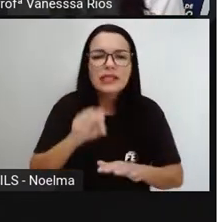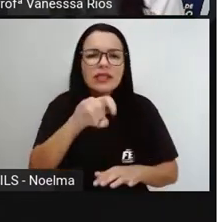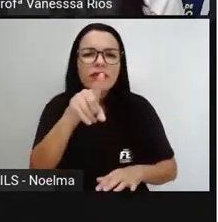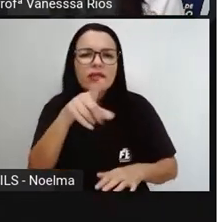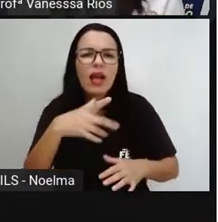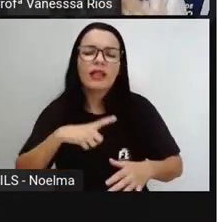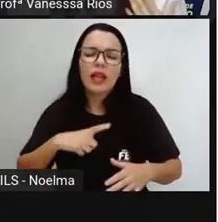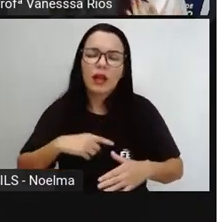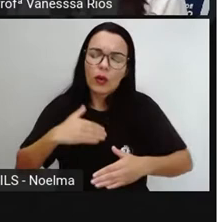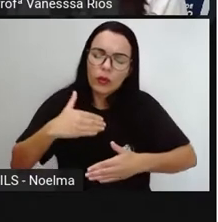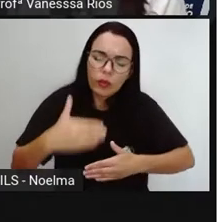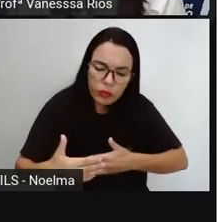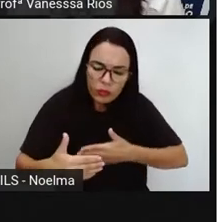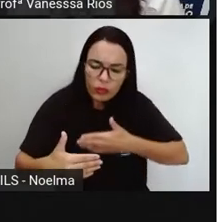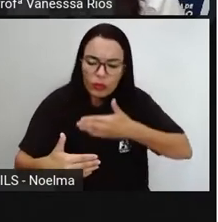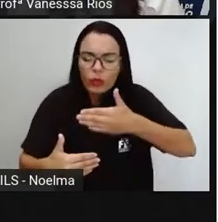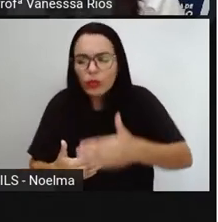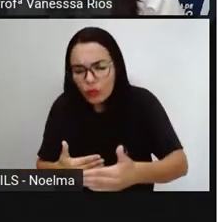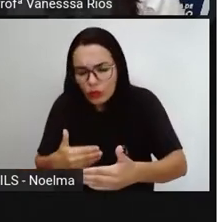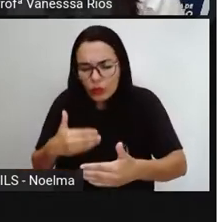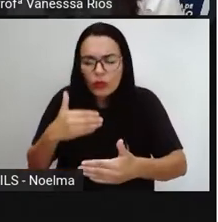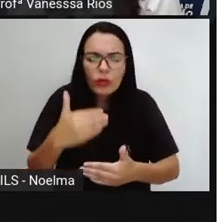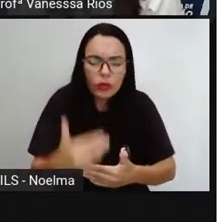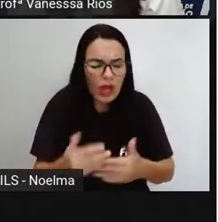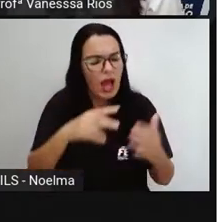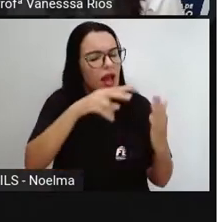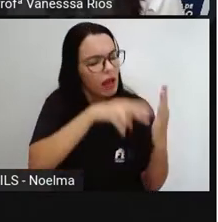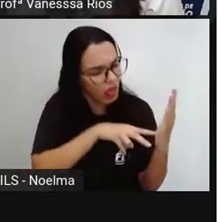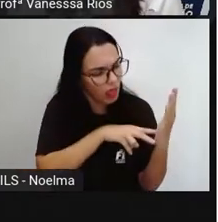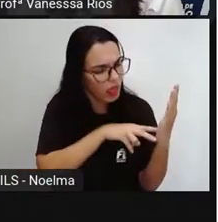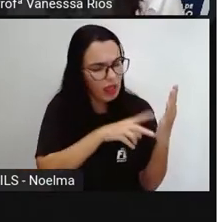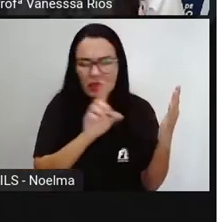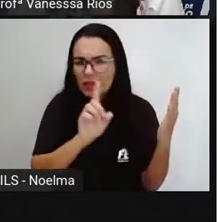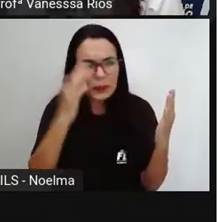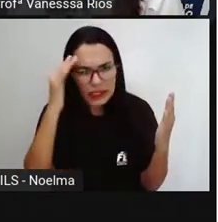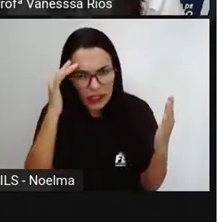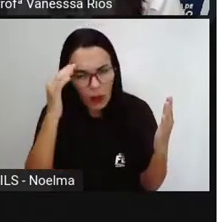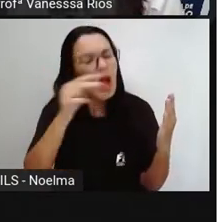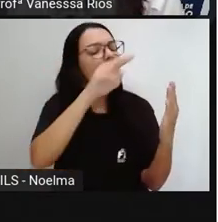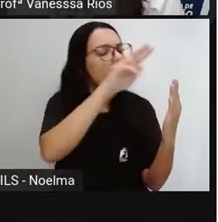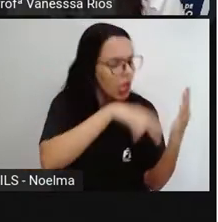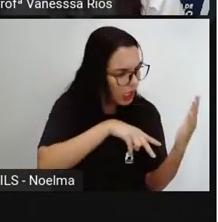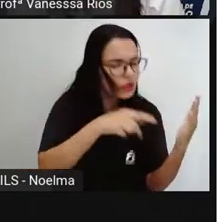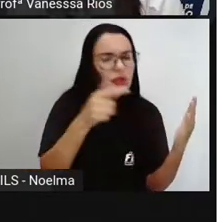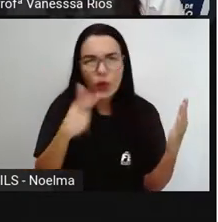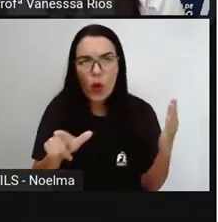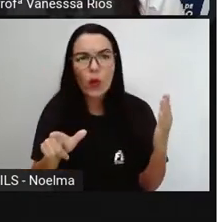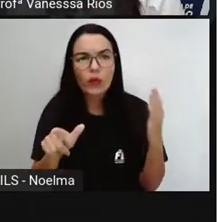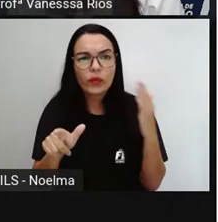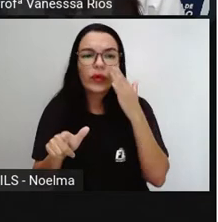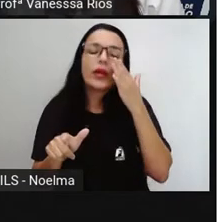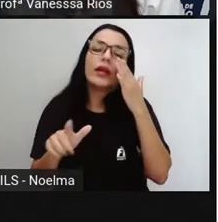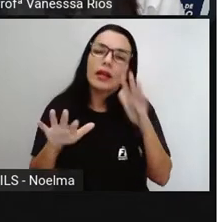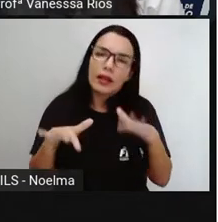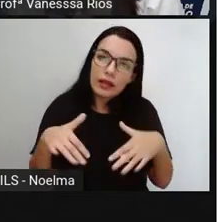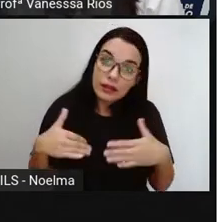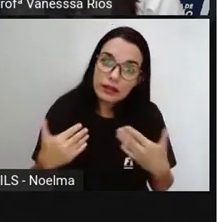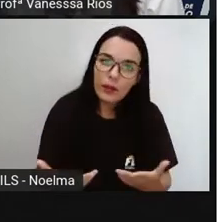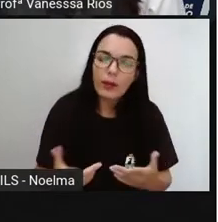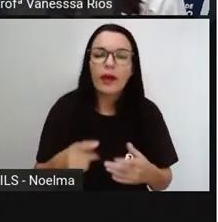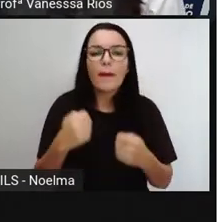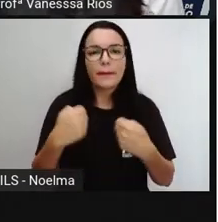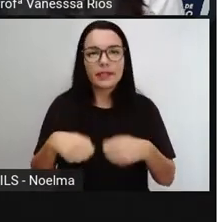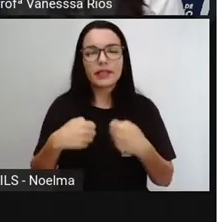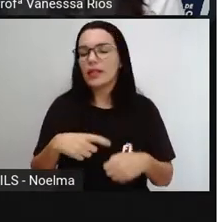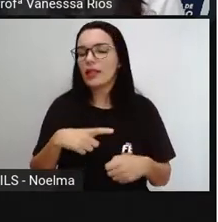diferente, prefere ler, reler, não é? Às vezes ler mais de uma vez ou mais de duas vezes